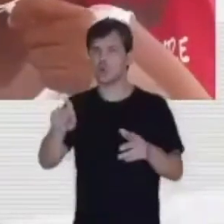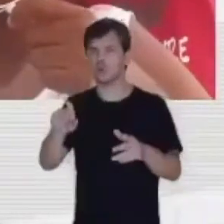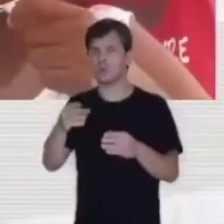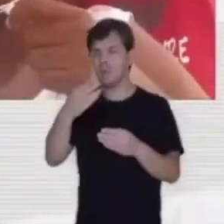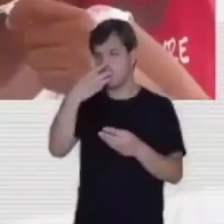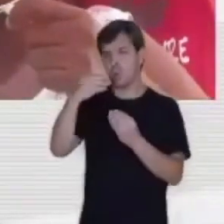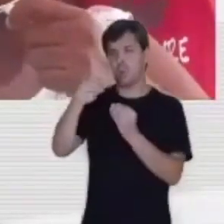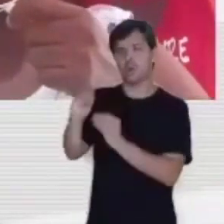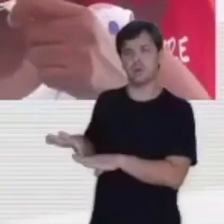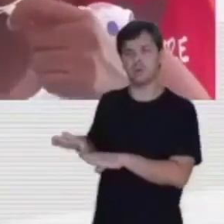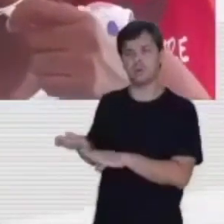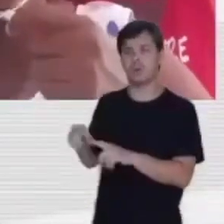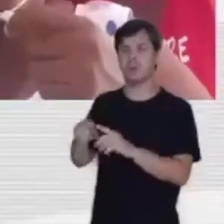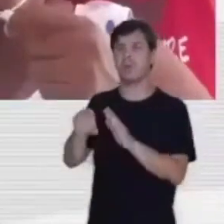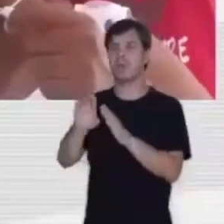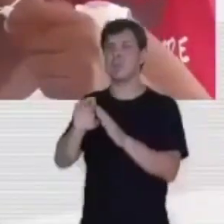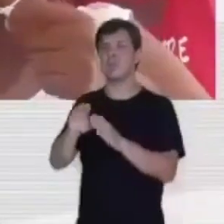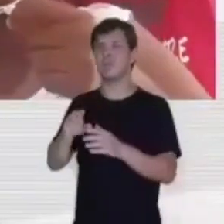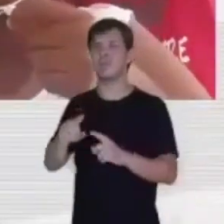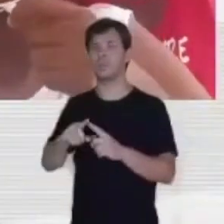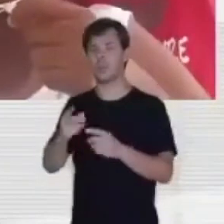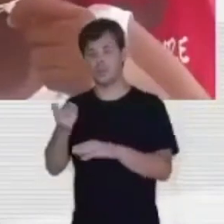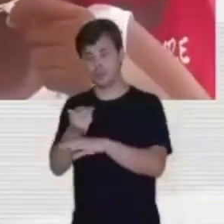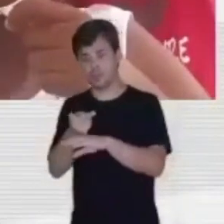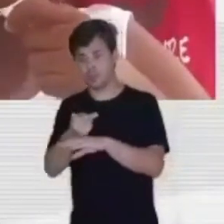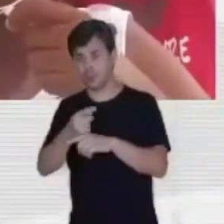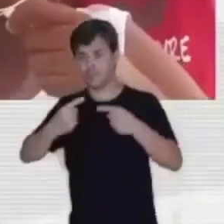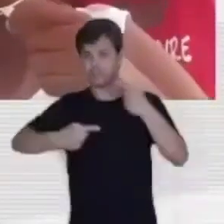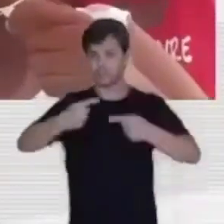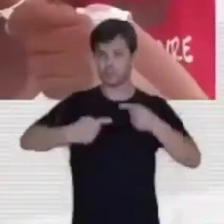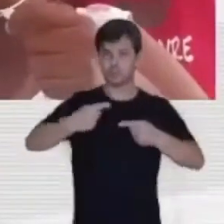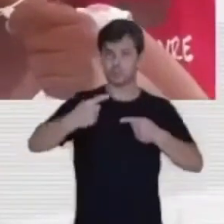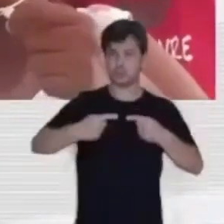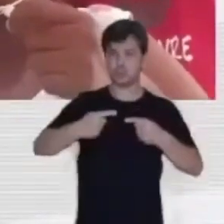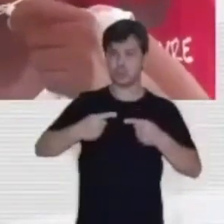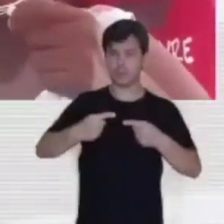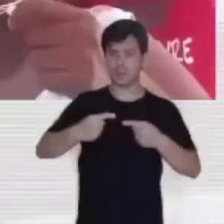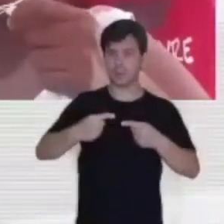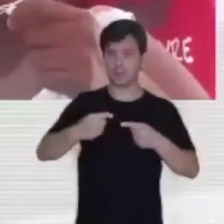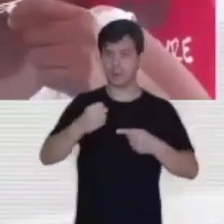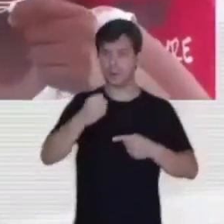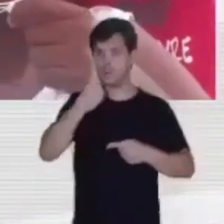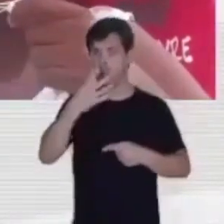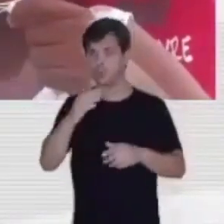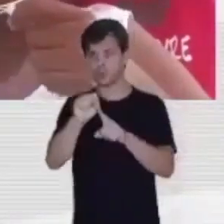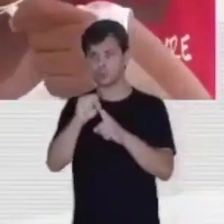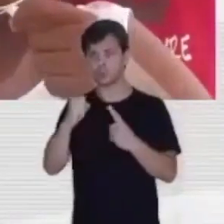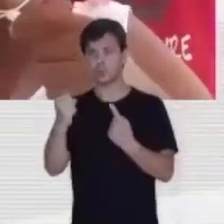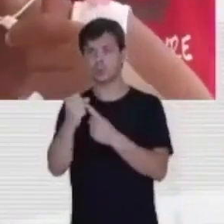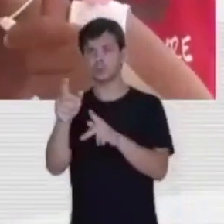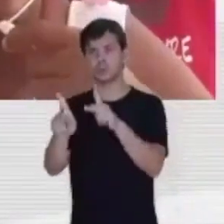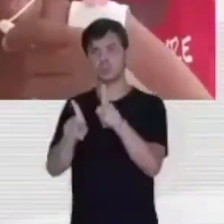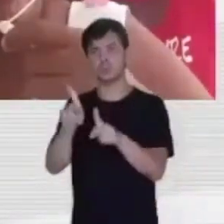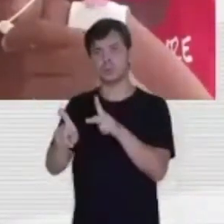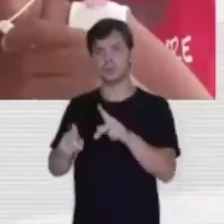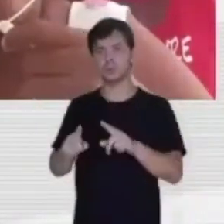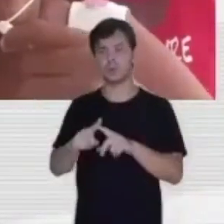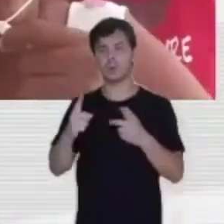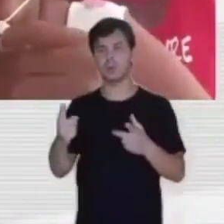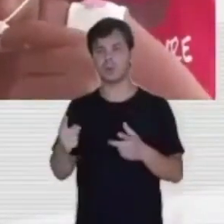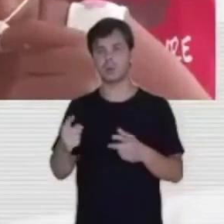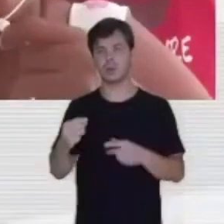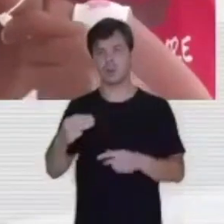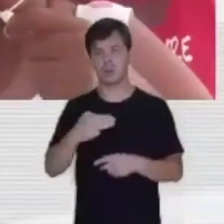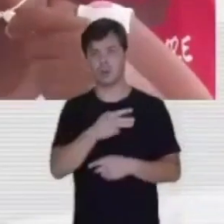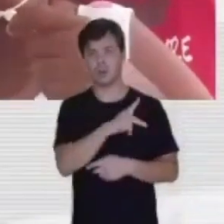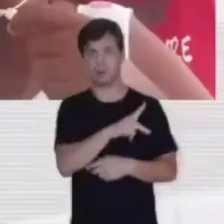discriminação e preconceito, e buscando políticas públicas para o bem-estar social. Eu quero lhe dizer,